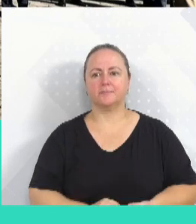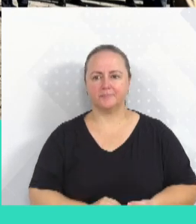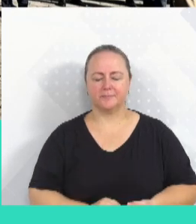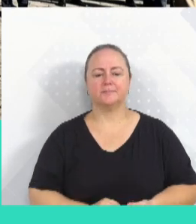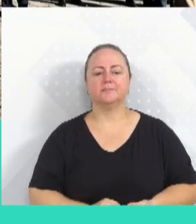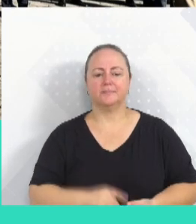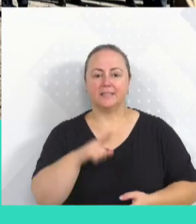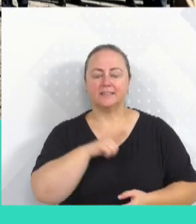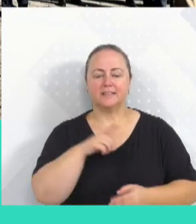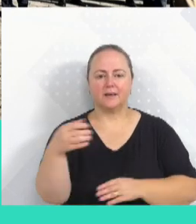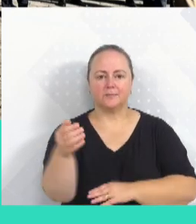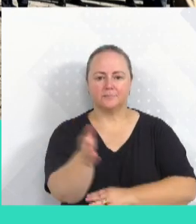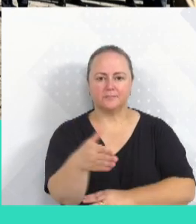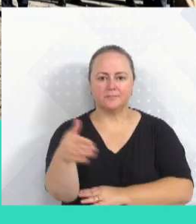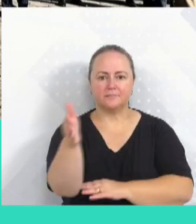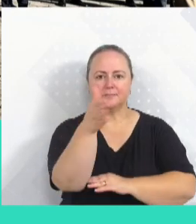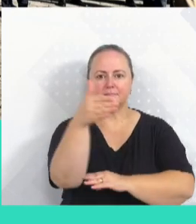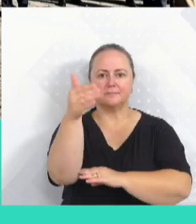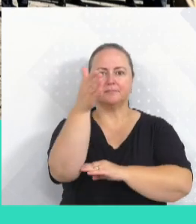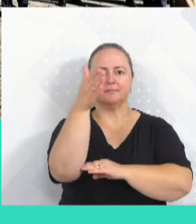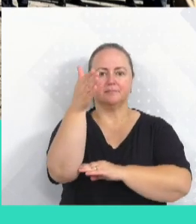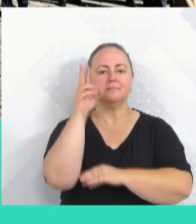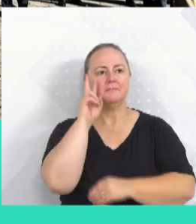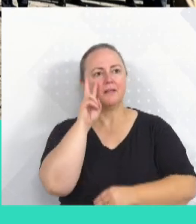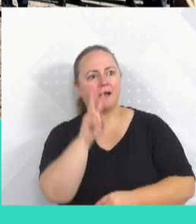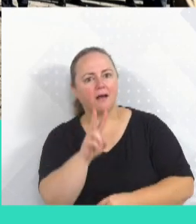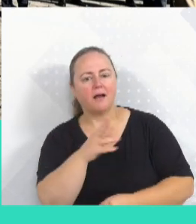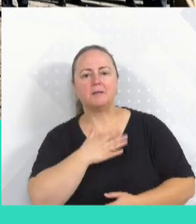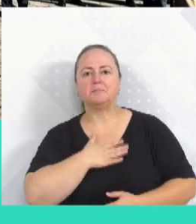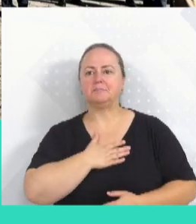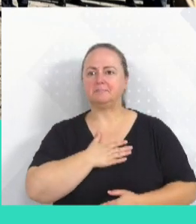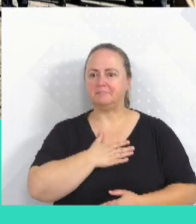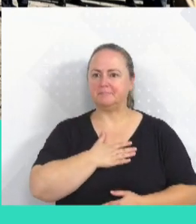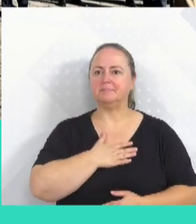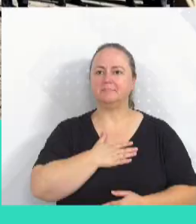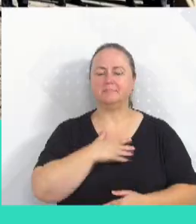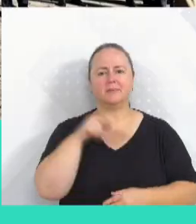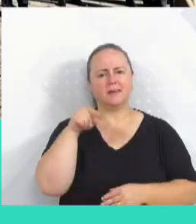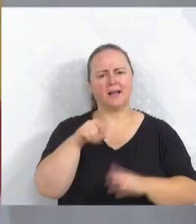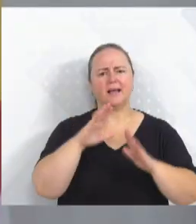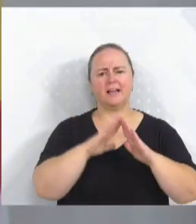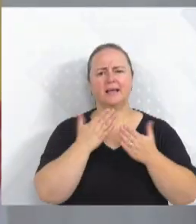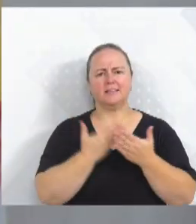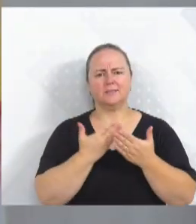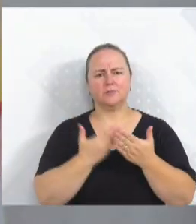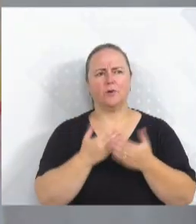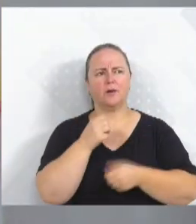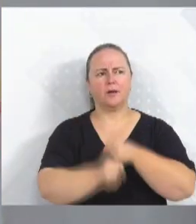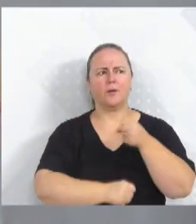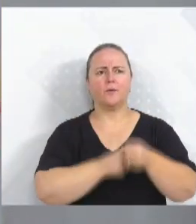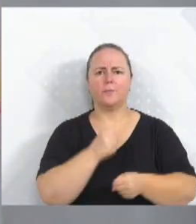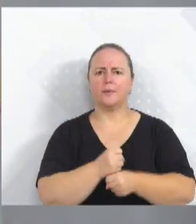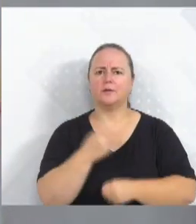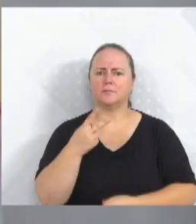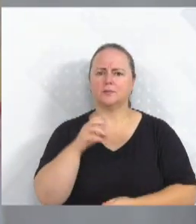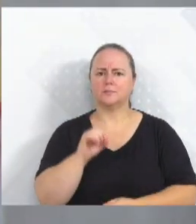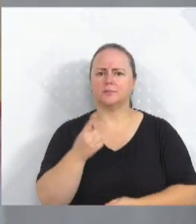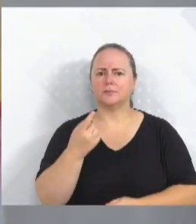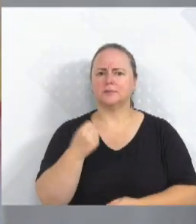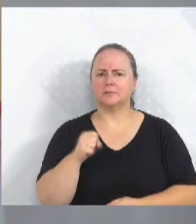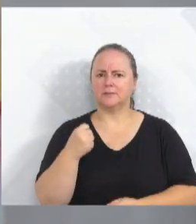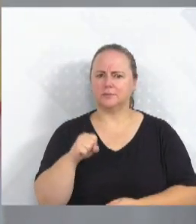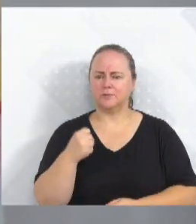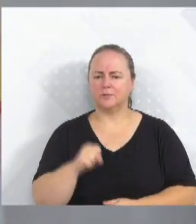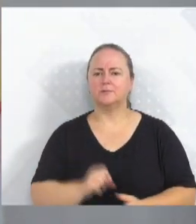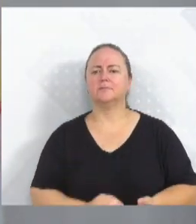o hasteamento da bandeira, vamos ver. Esse colégio aí entrou aqui em 2018. Nós estamos falando aqui hoje